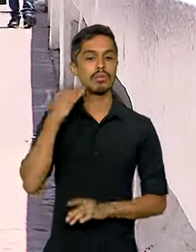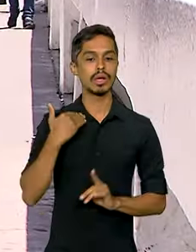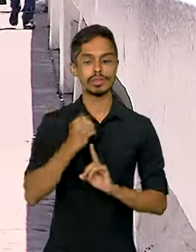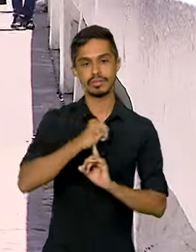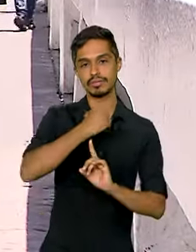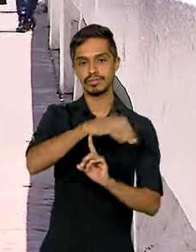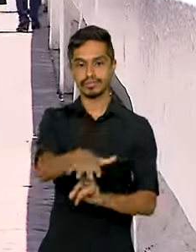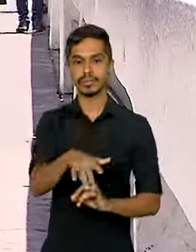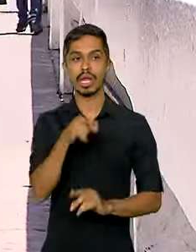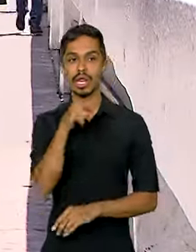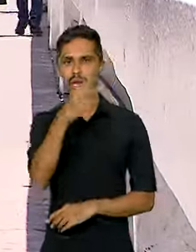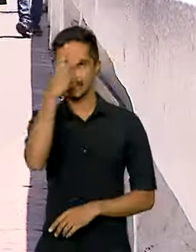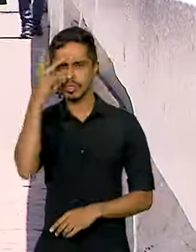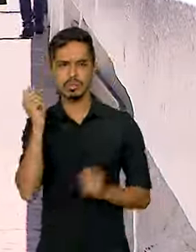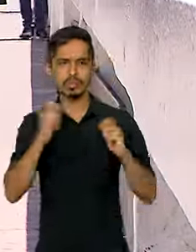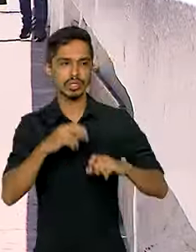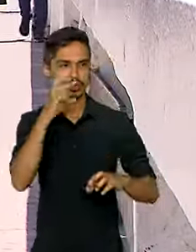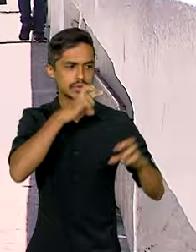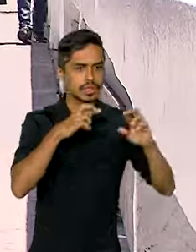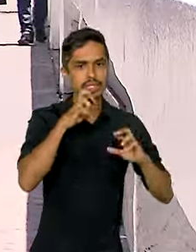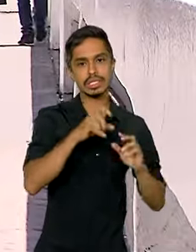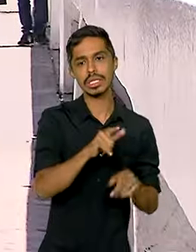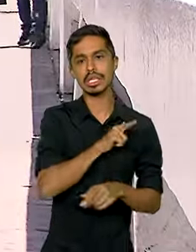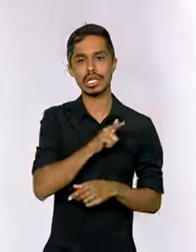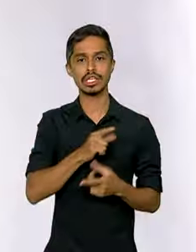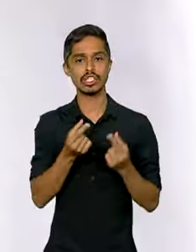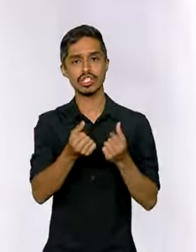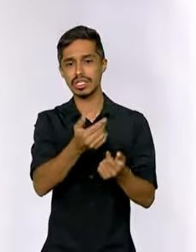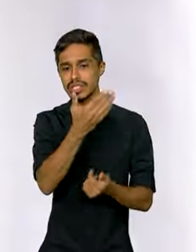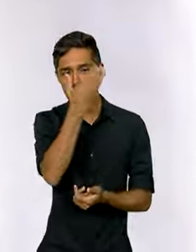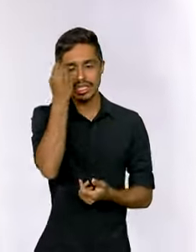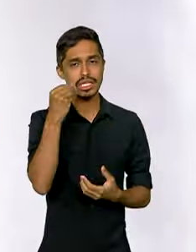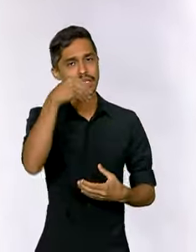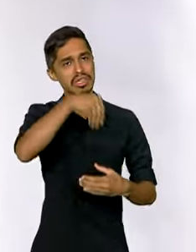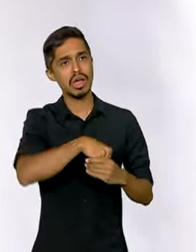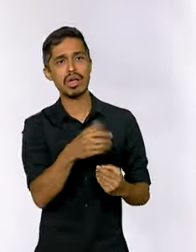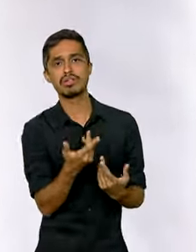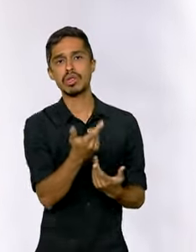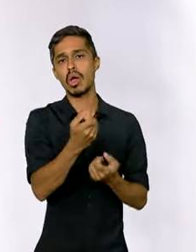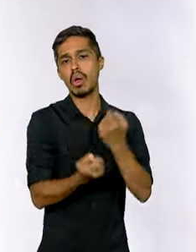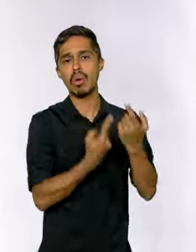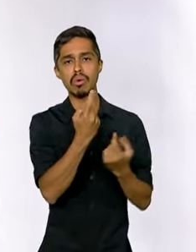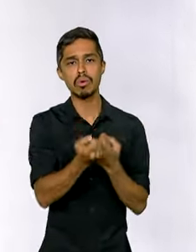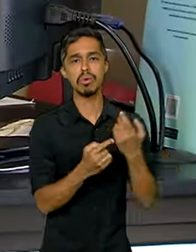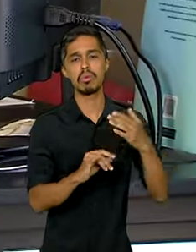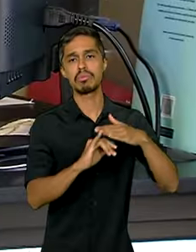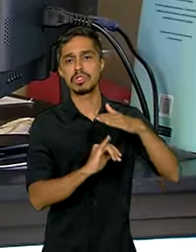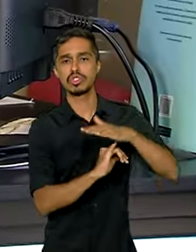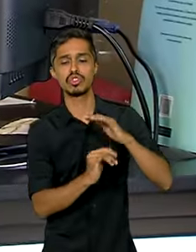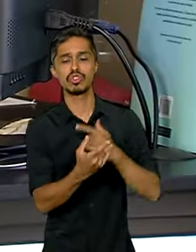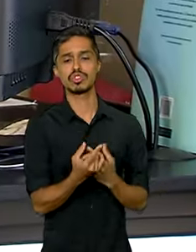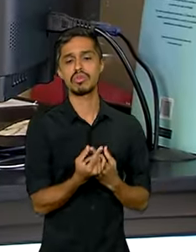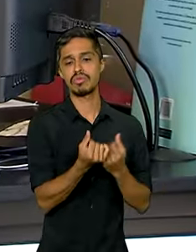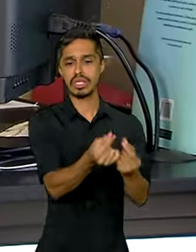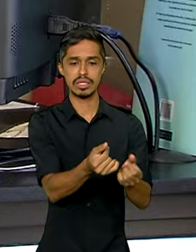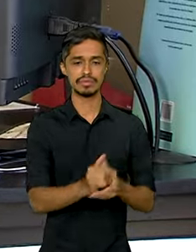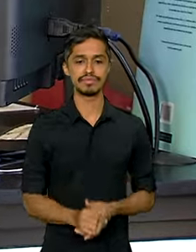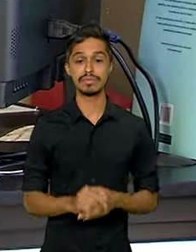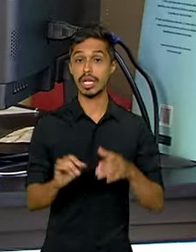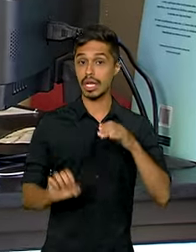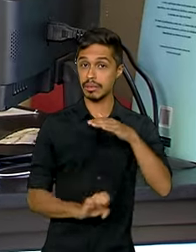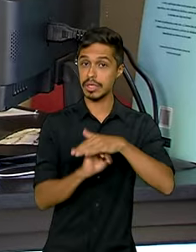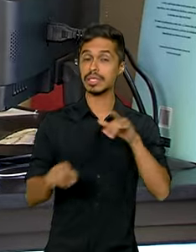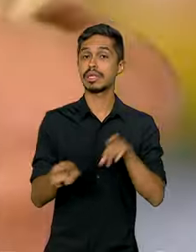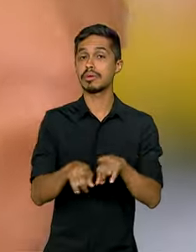Lá o cidadão pode consultar se tem dinheiro esquecido em alguma instituição financeira. Empresas também